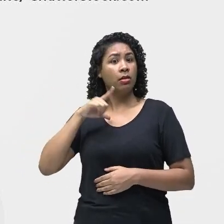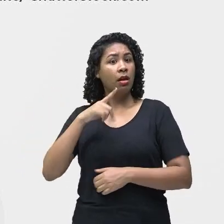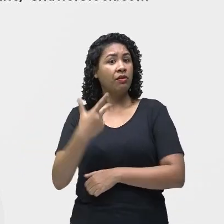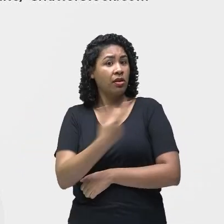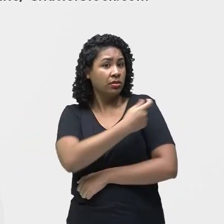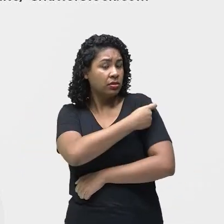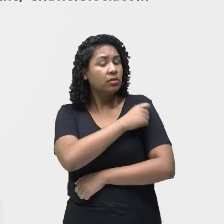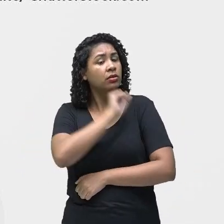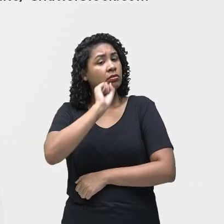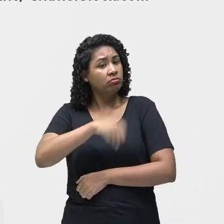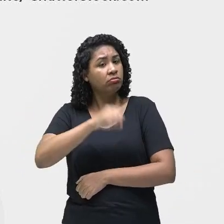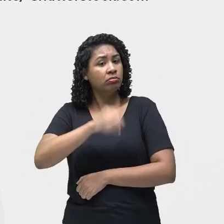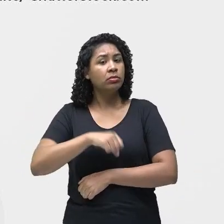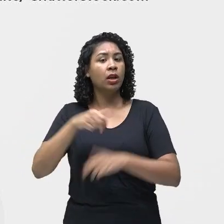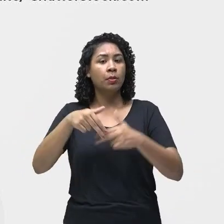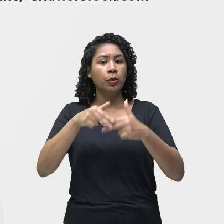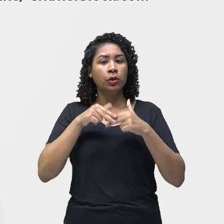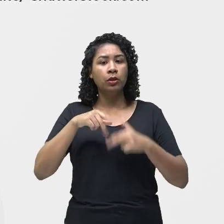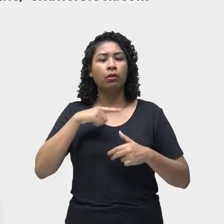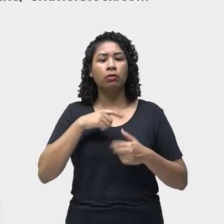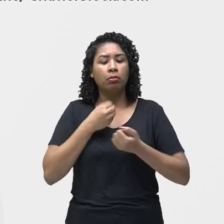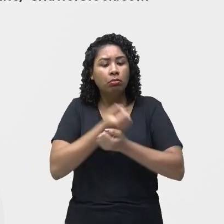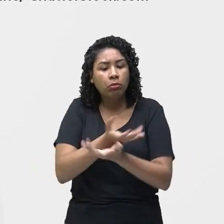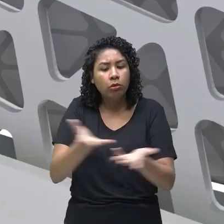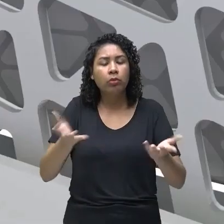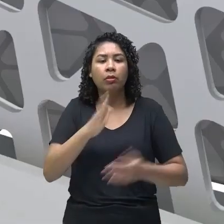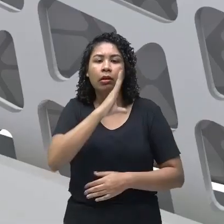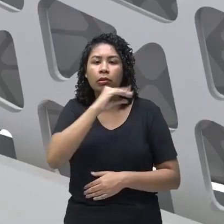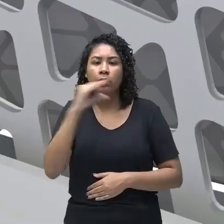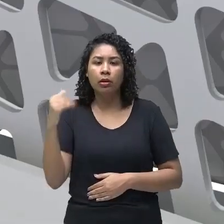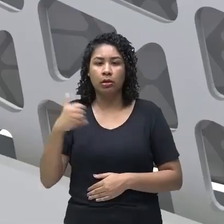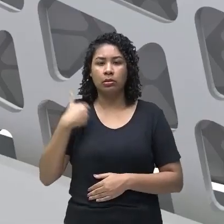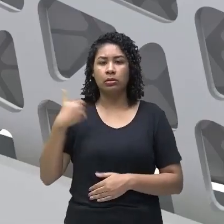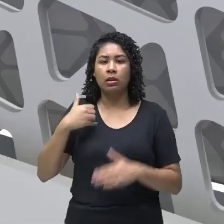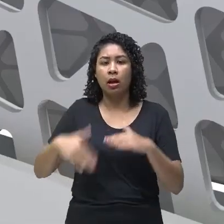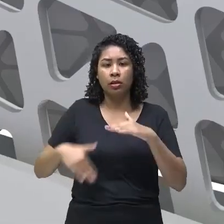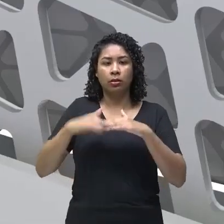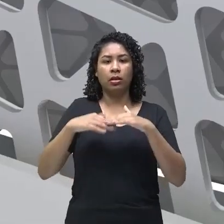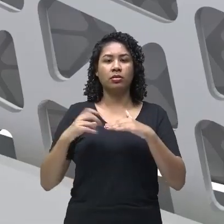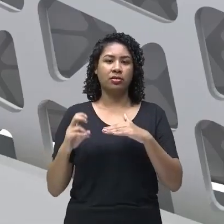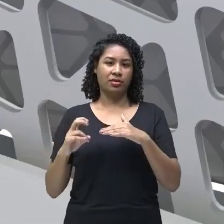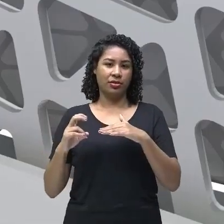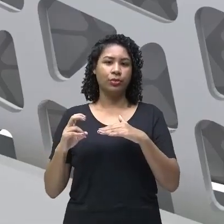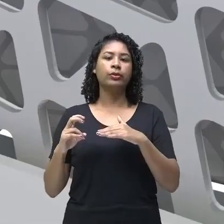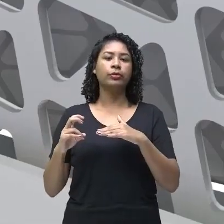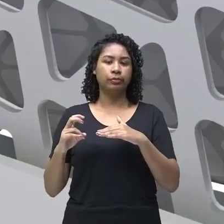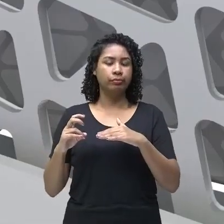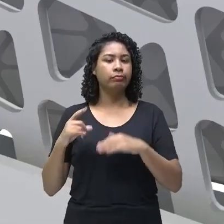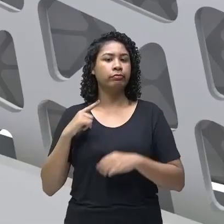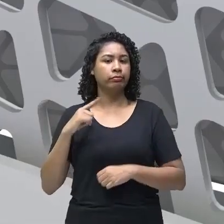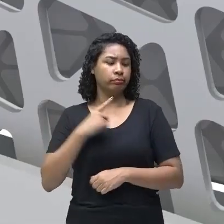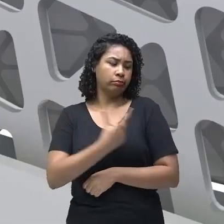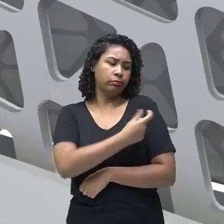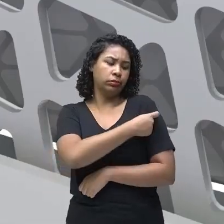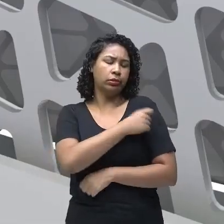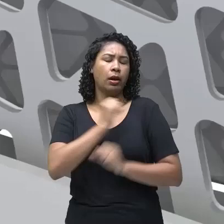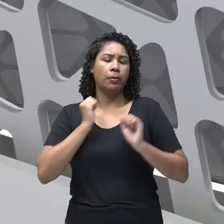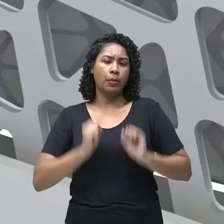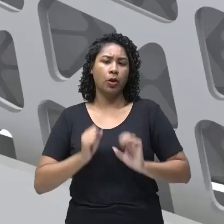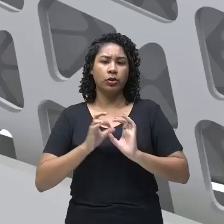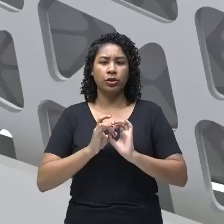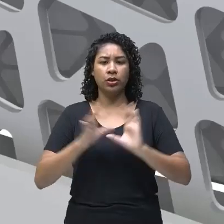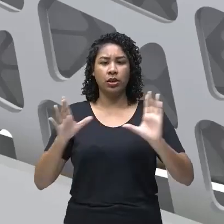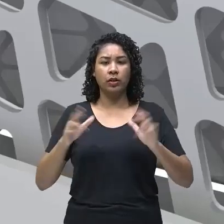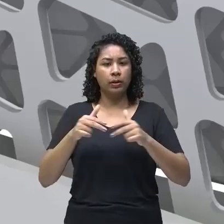e é disponibilizada para crianças até 5 anos para ficarem imunes dessa doença, tá? Então,